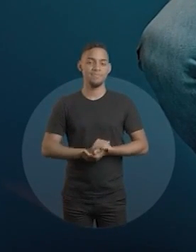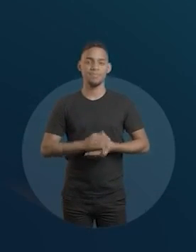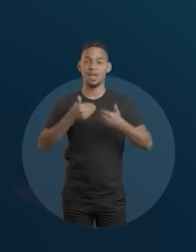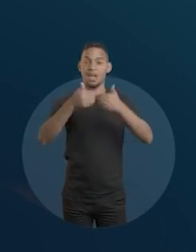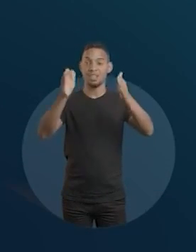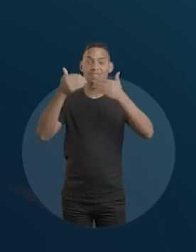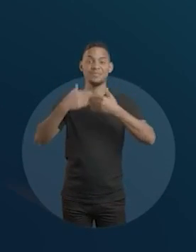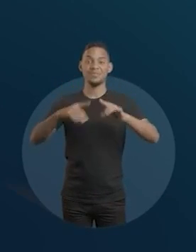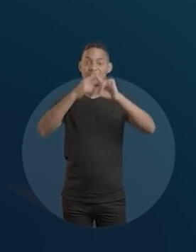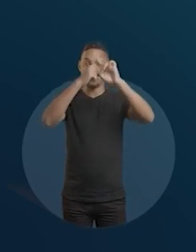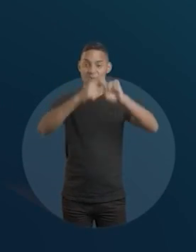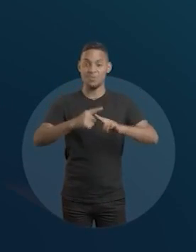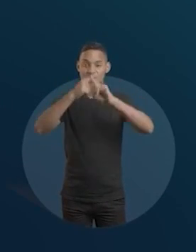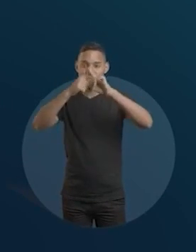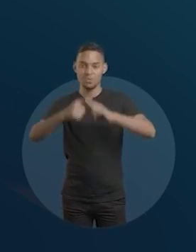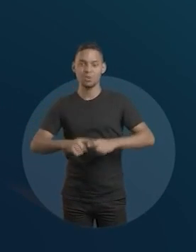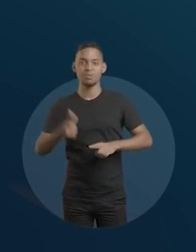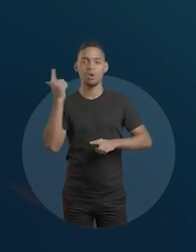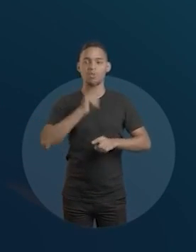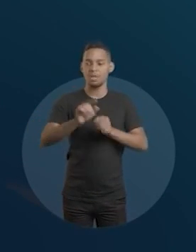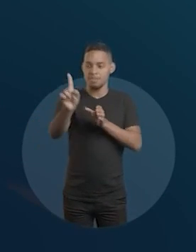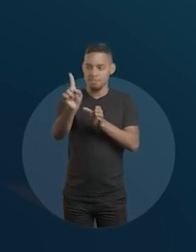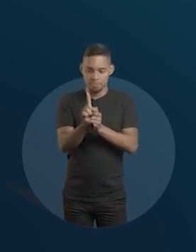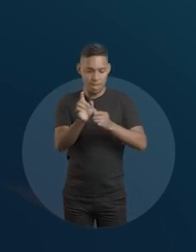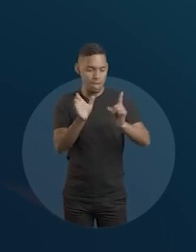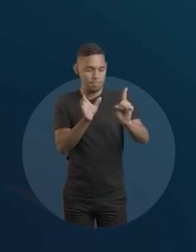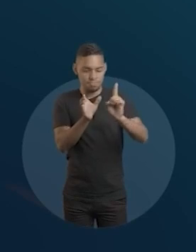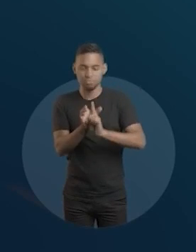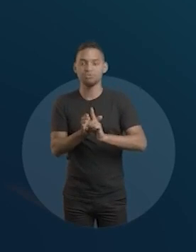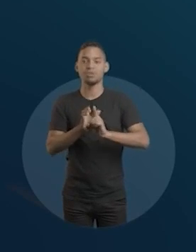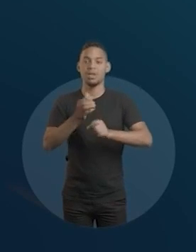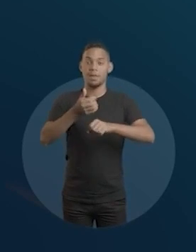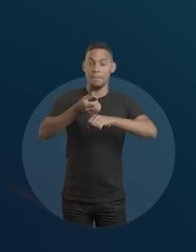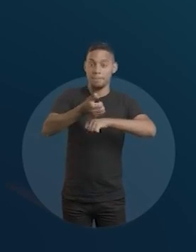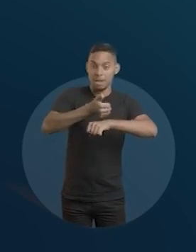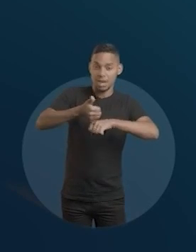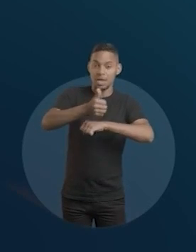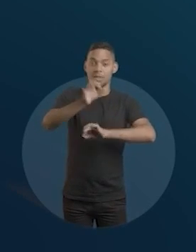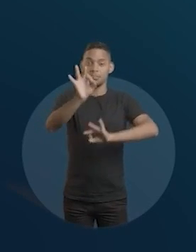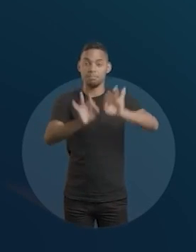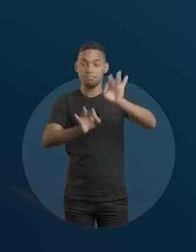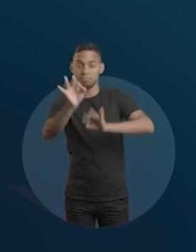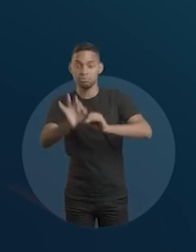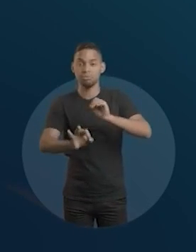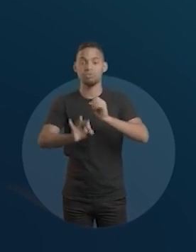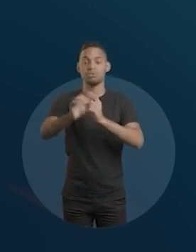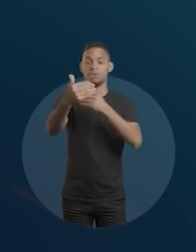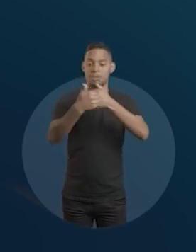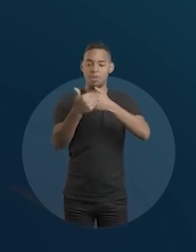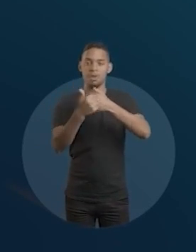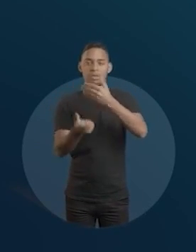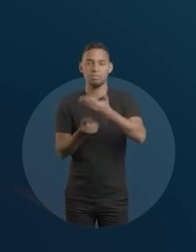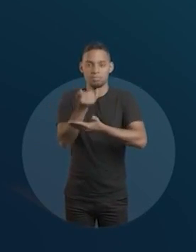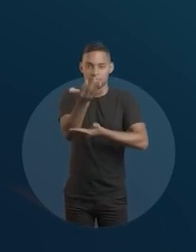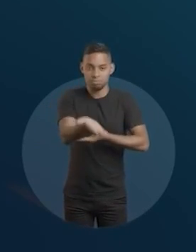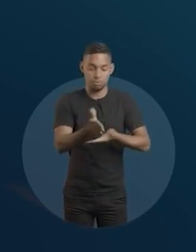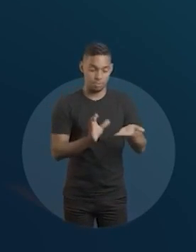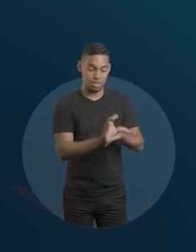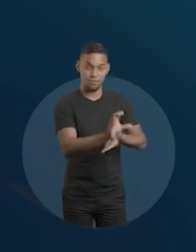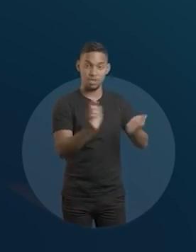defasados. Abrir concursos públicos para ampliar as equipes. Aperfeiçoando os atendimentos, plantões e escalas.